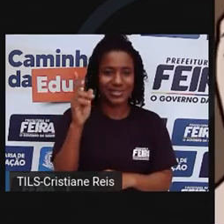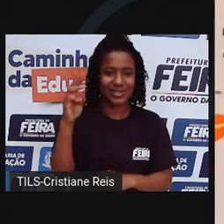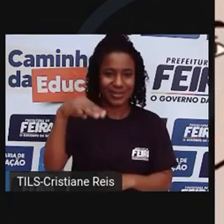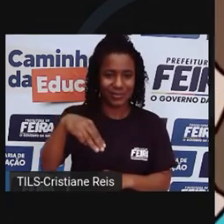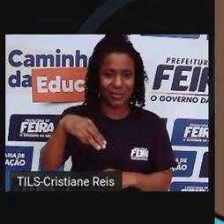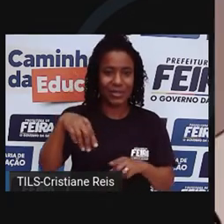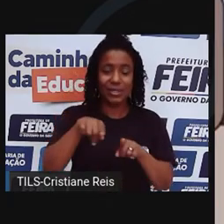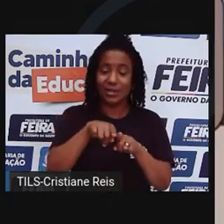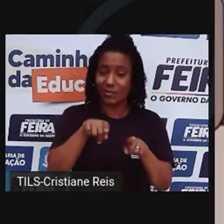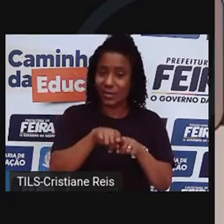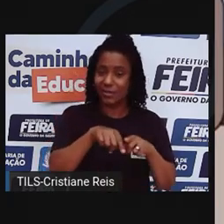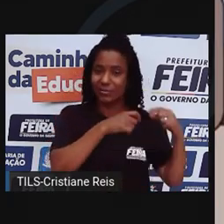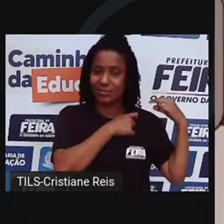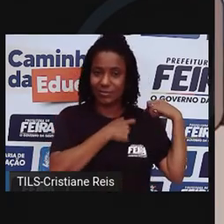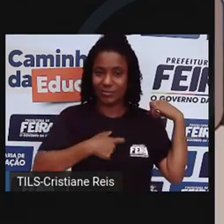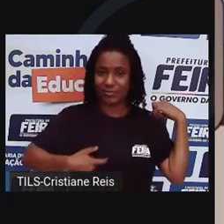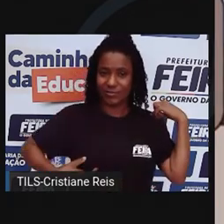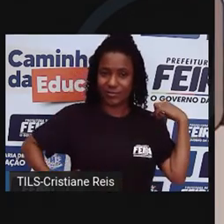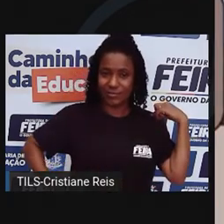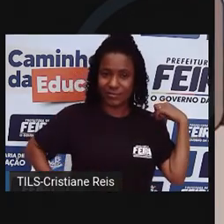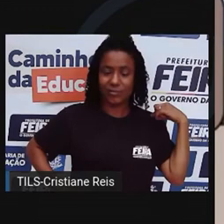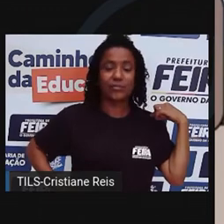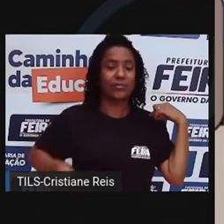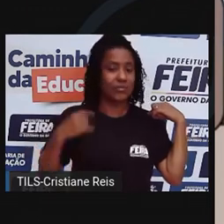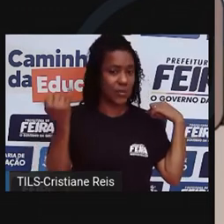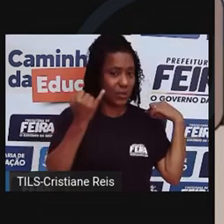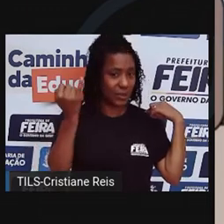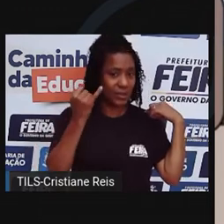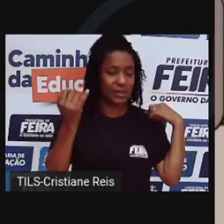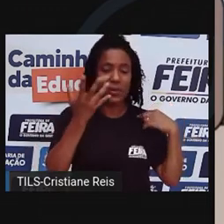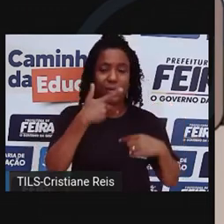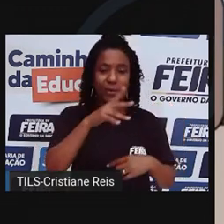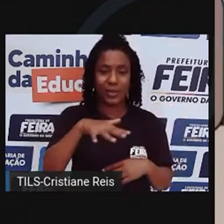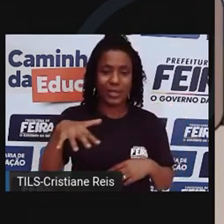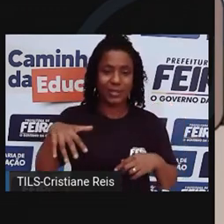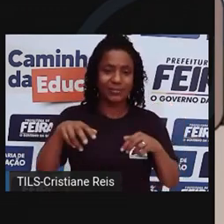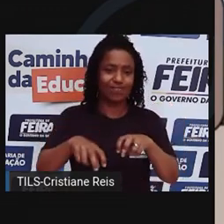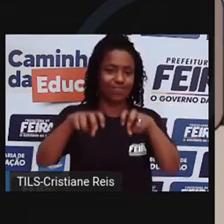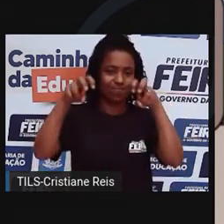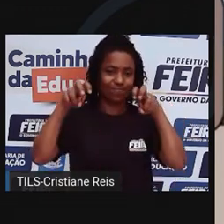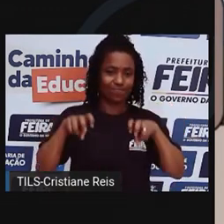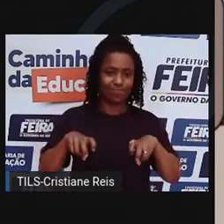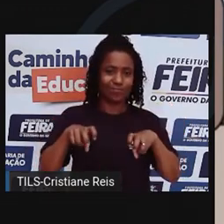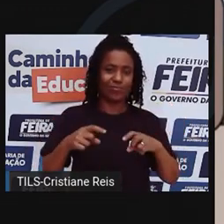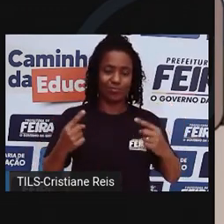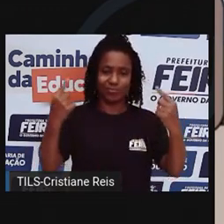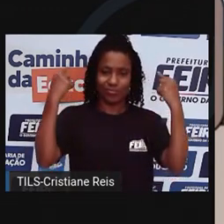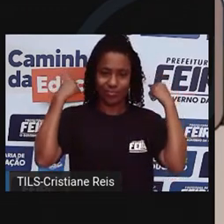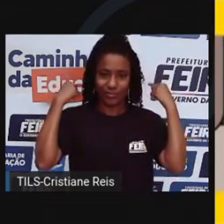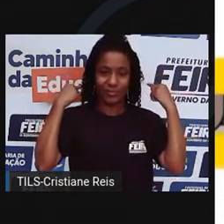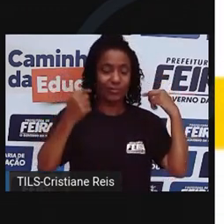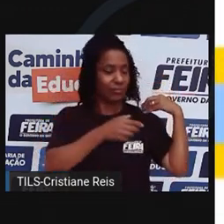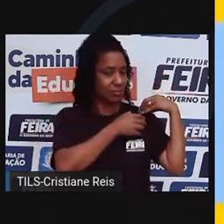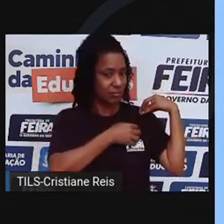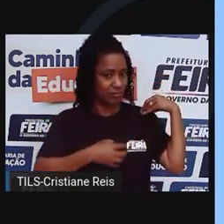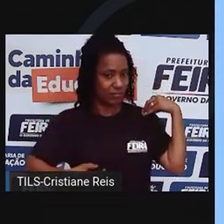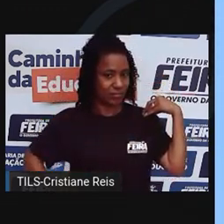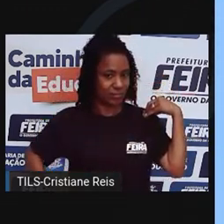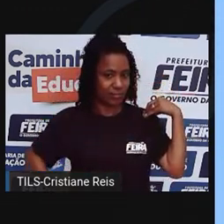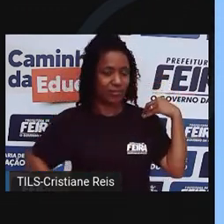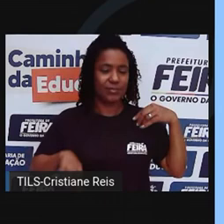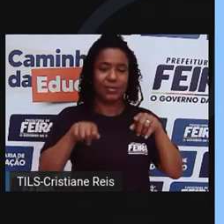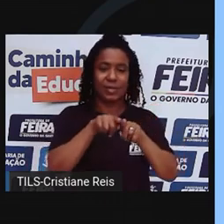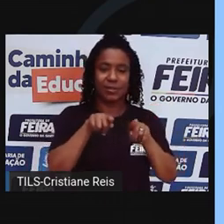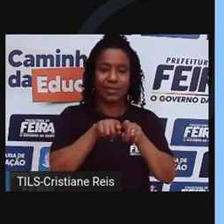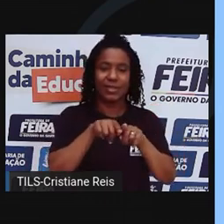disso, as crianças viajam no banco de trás do carro também com cinto de segurança. Se alguma coisa der